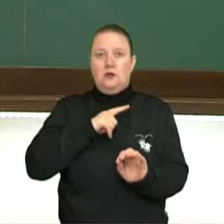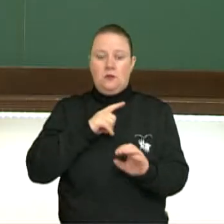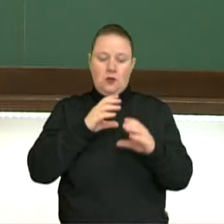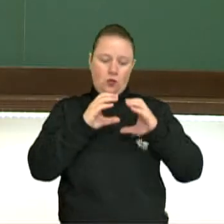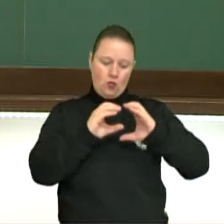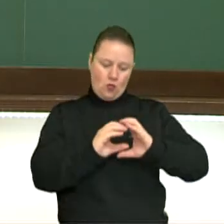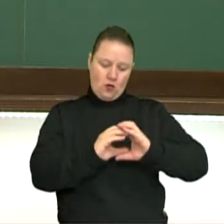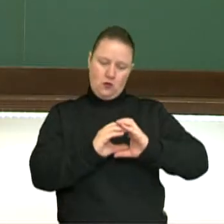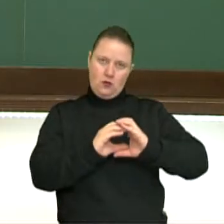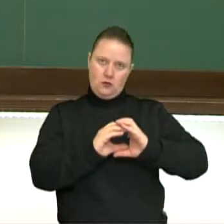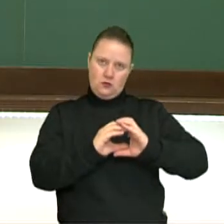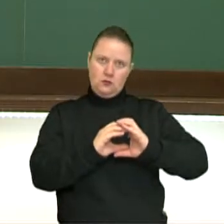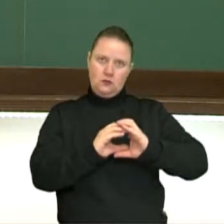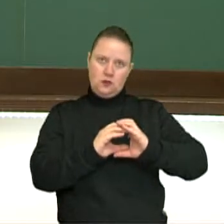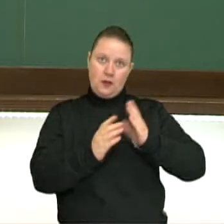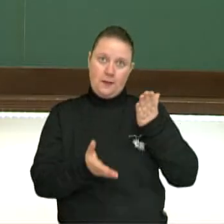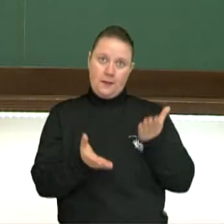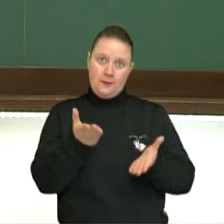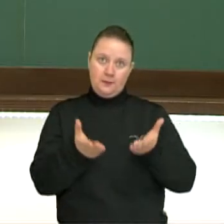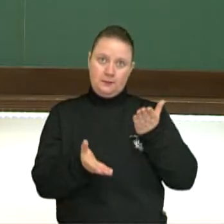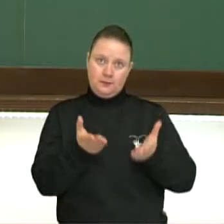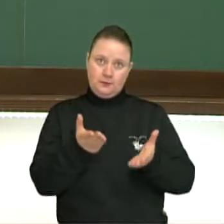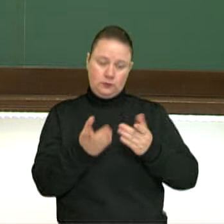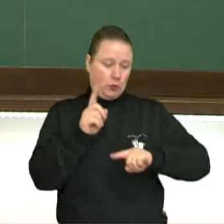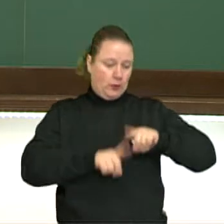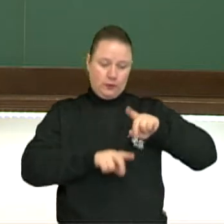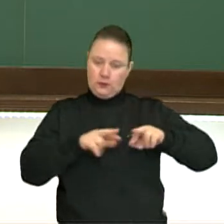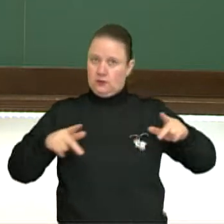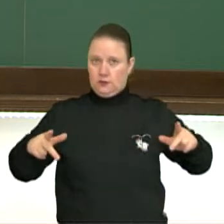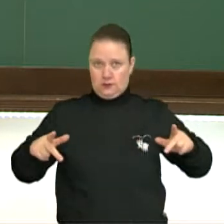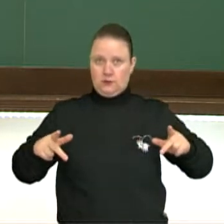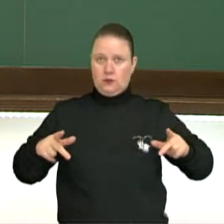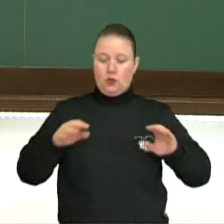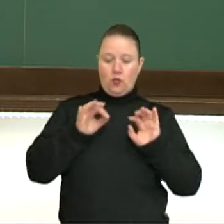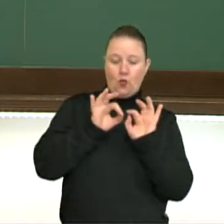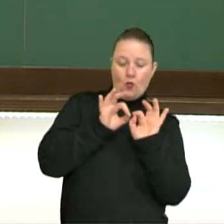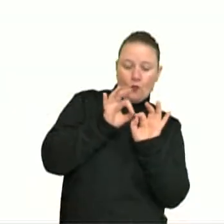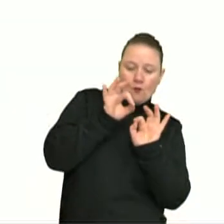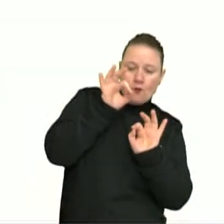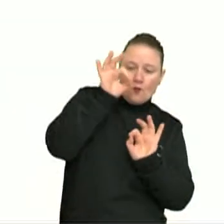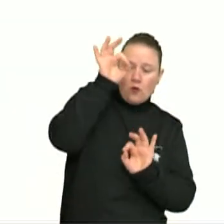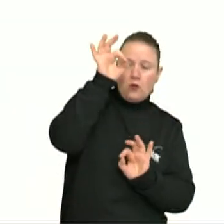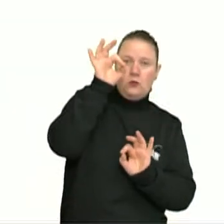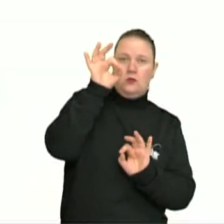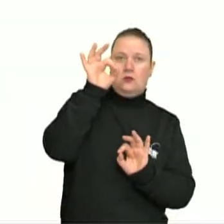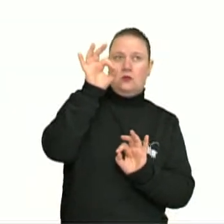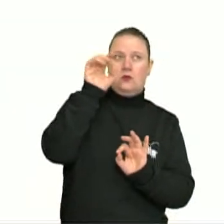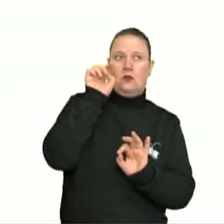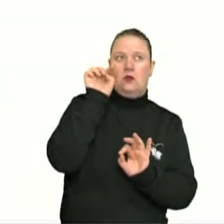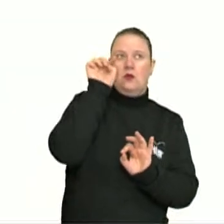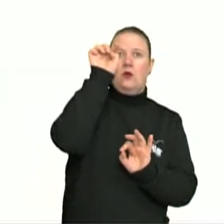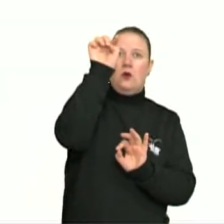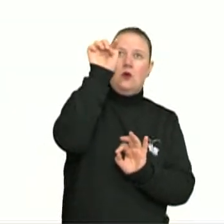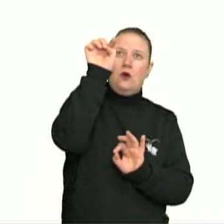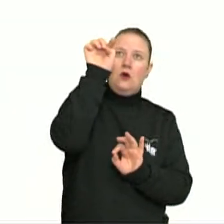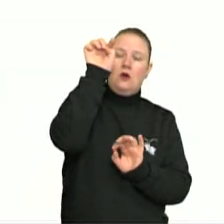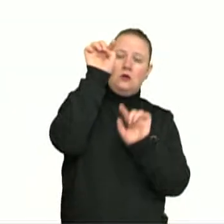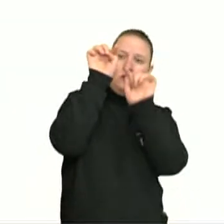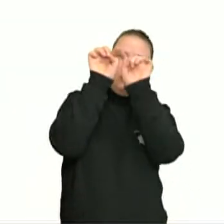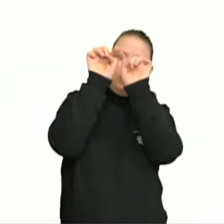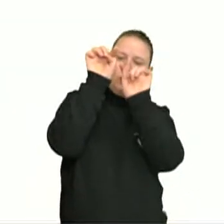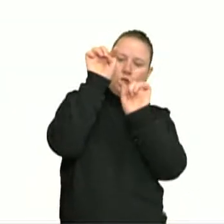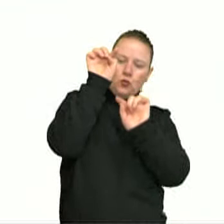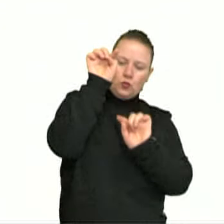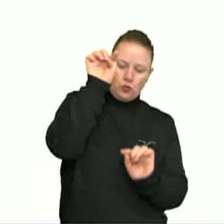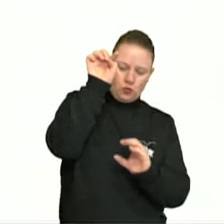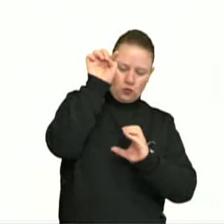Densa ali na parte de baixo. O comprimento desse fio, o comprimento do pêndulo, ele é dado pelo eixo de rotação até